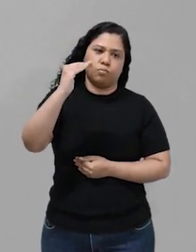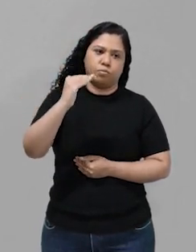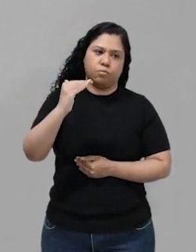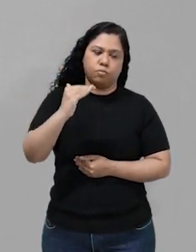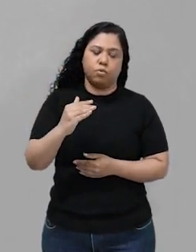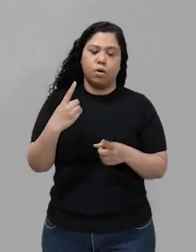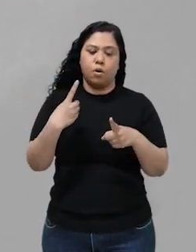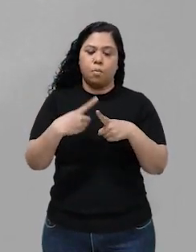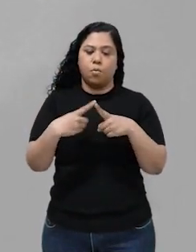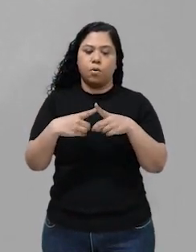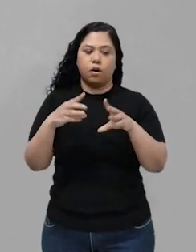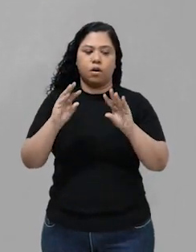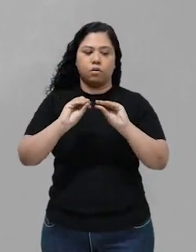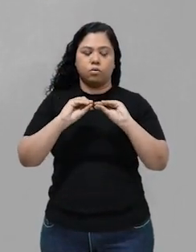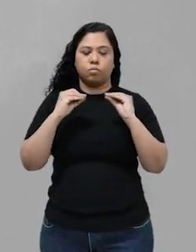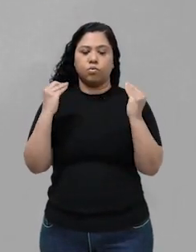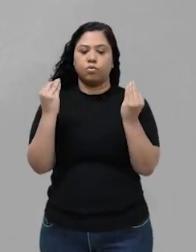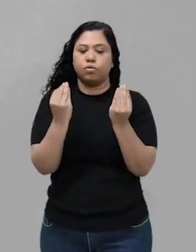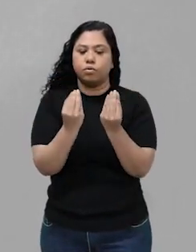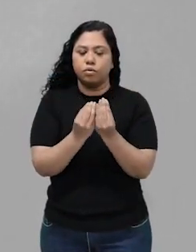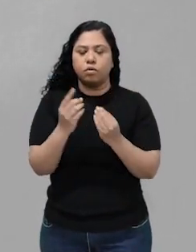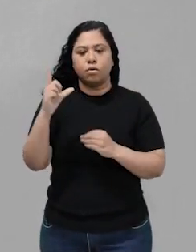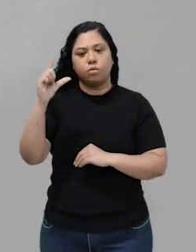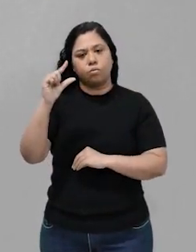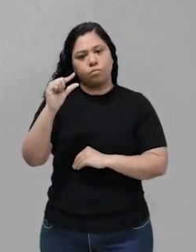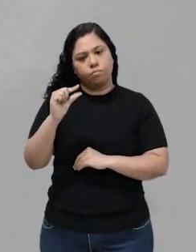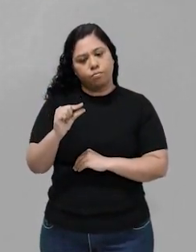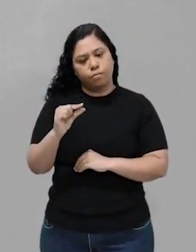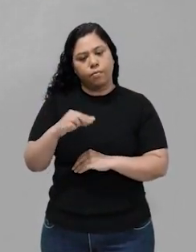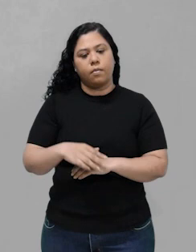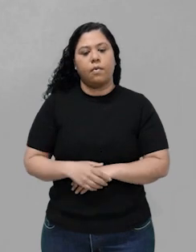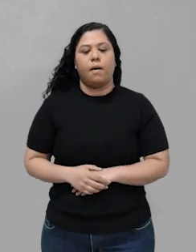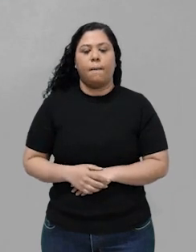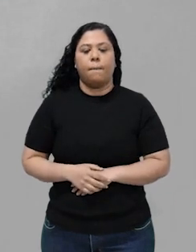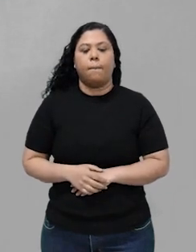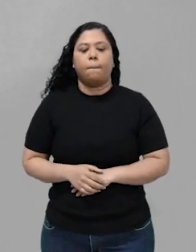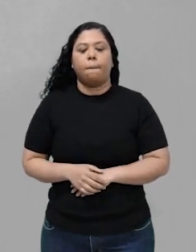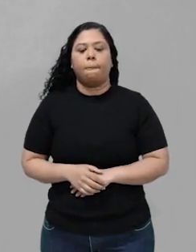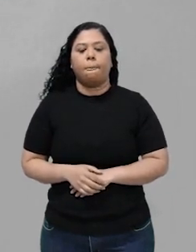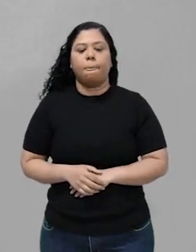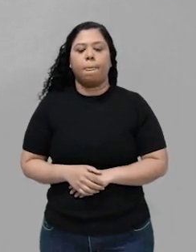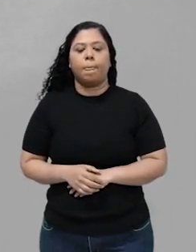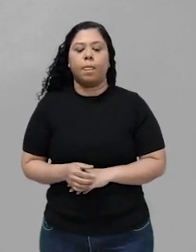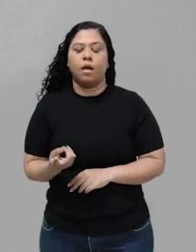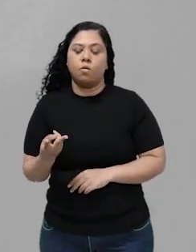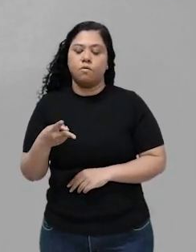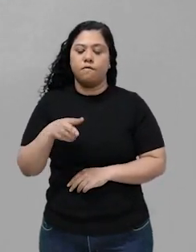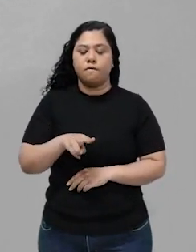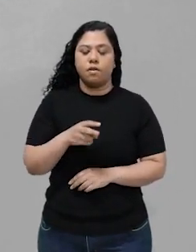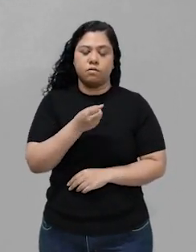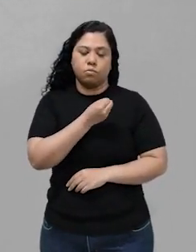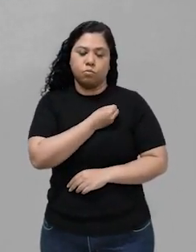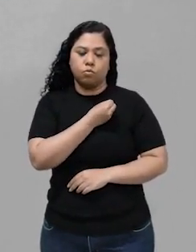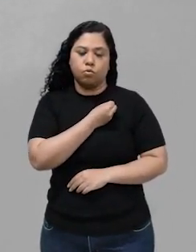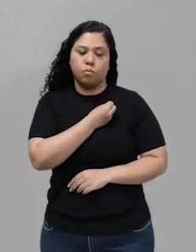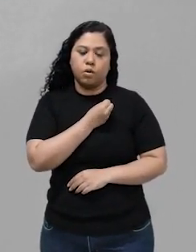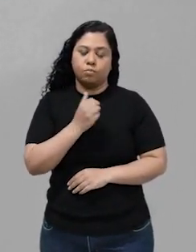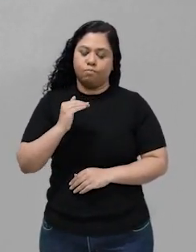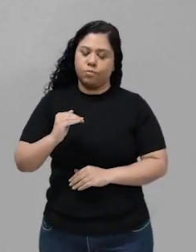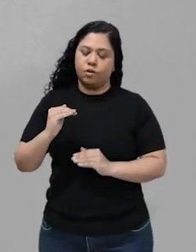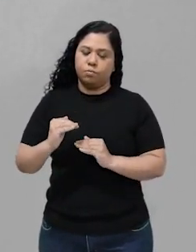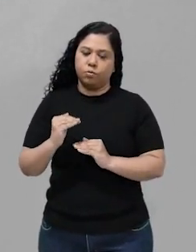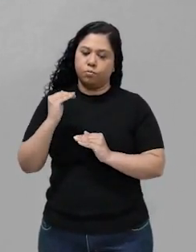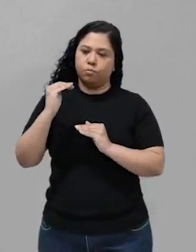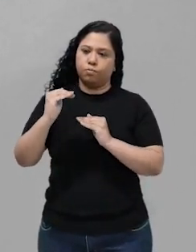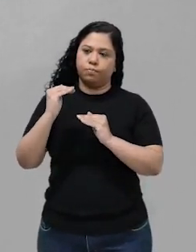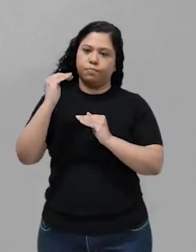substâncias vão sendo consumidas. A reação inversa, ela começa com o valor mínimo e vai crescendo. Por quê?